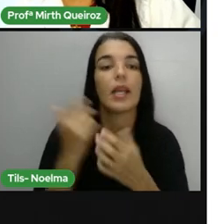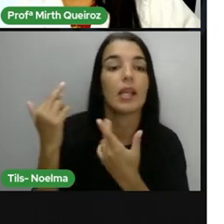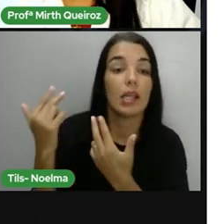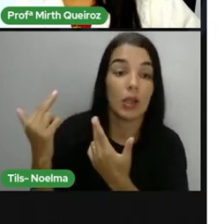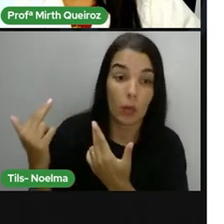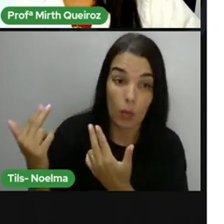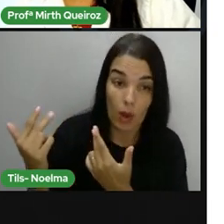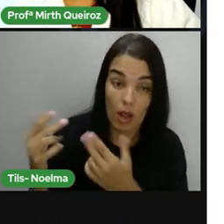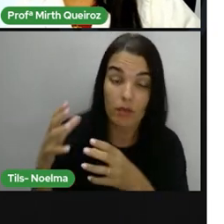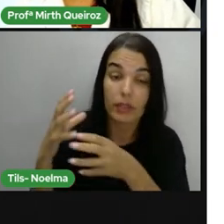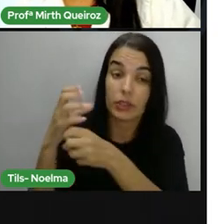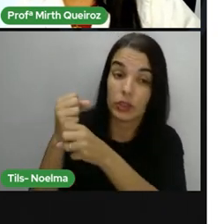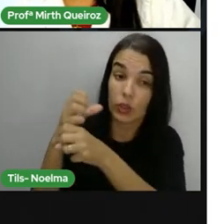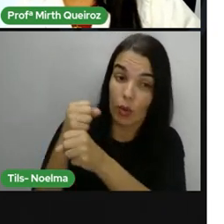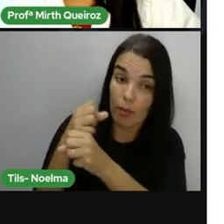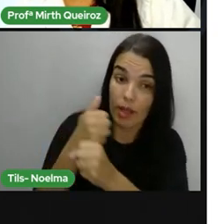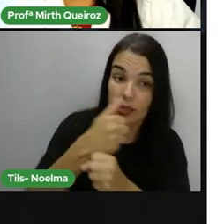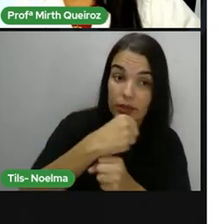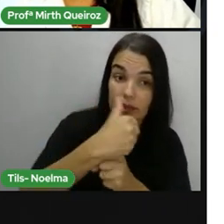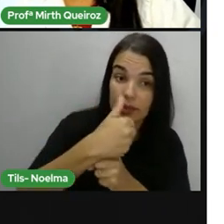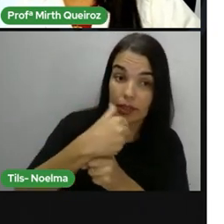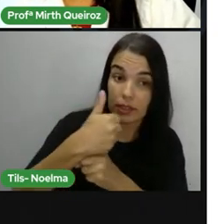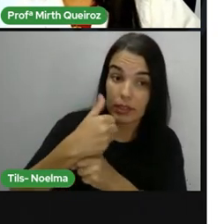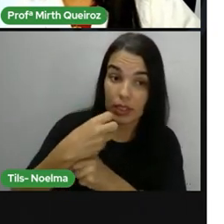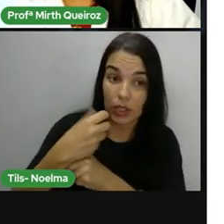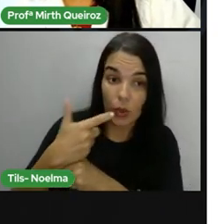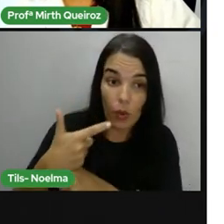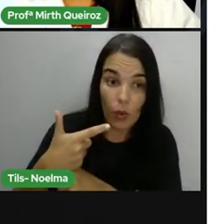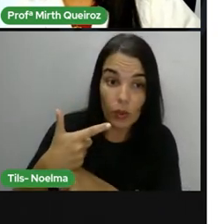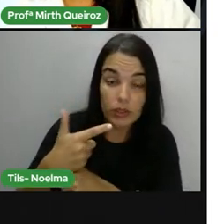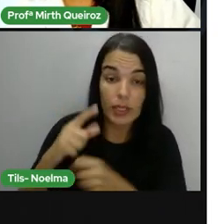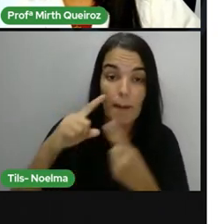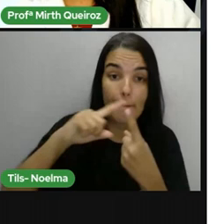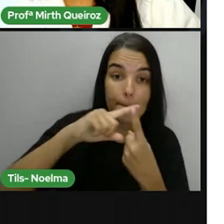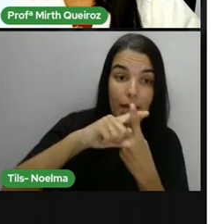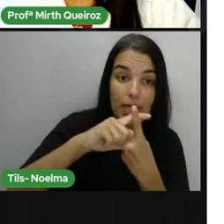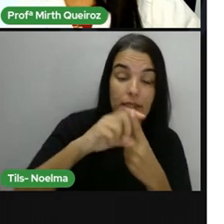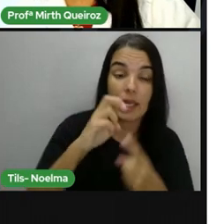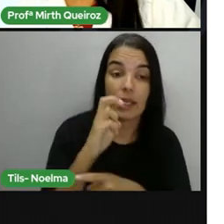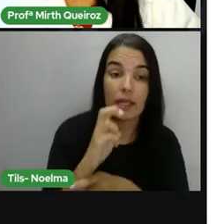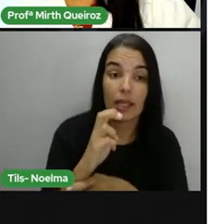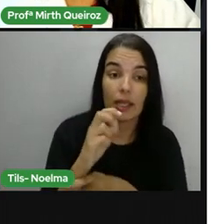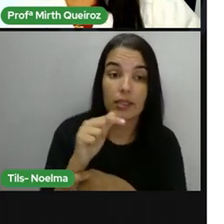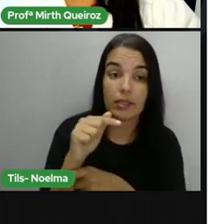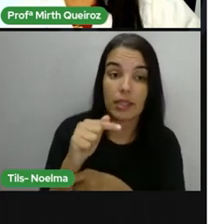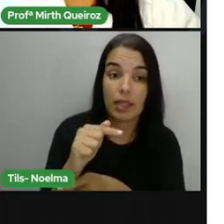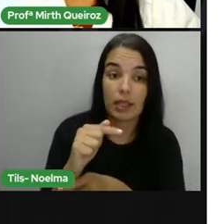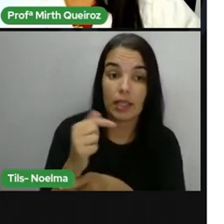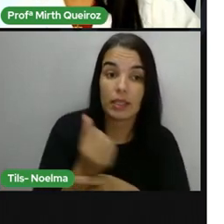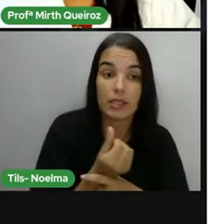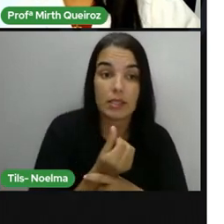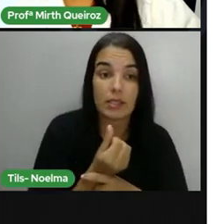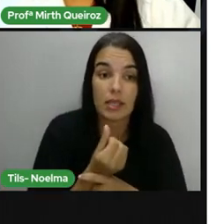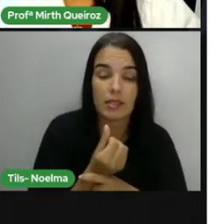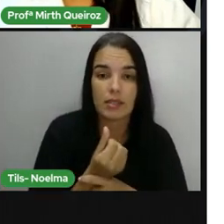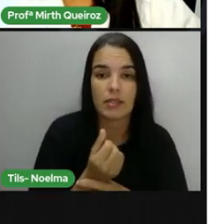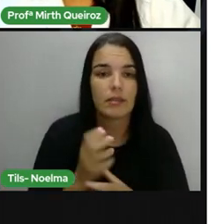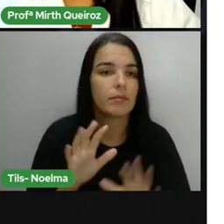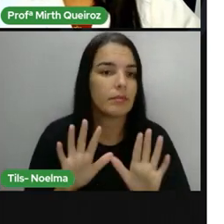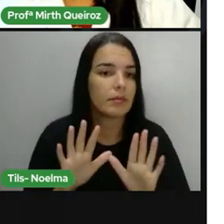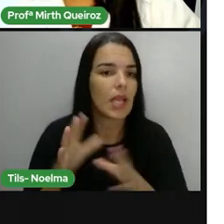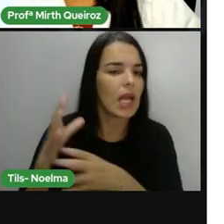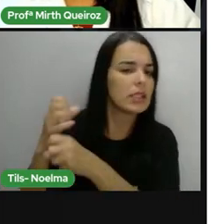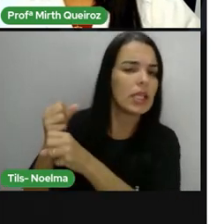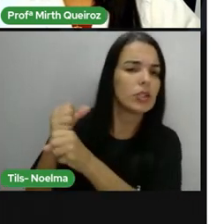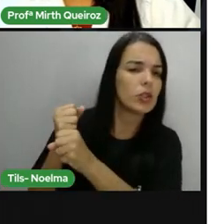Então, nós vamos pegar 112 mais 576. Pró, o maior tem que ficar em cima, não tem que